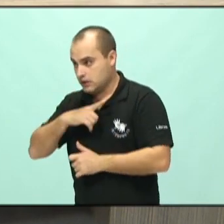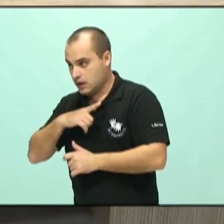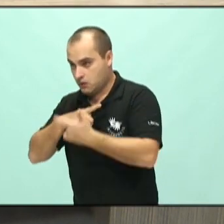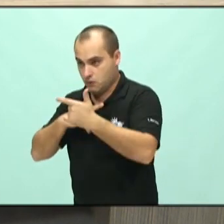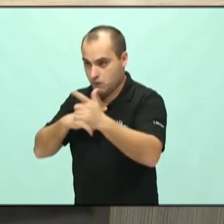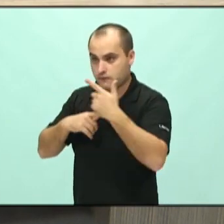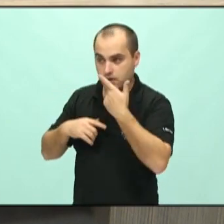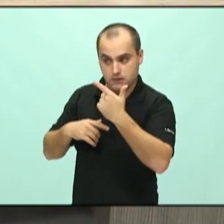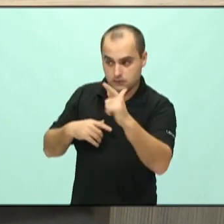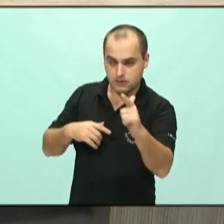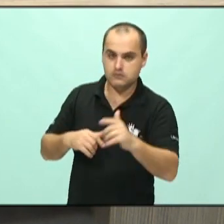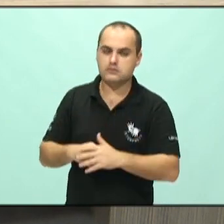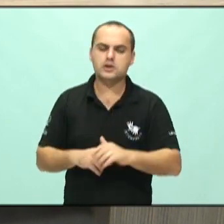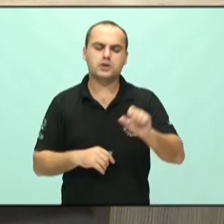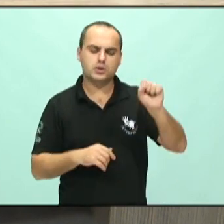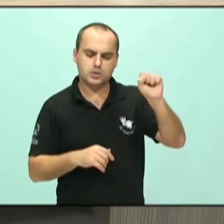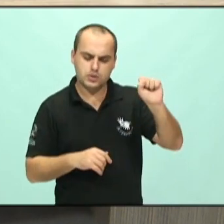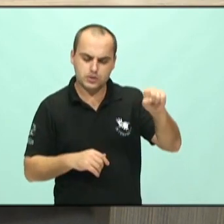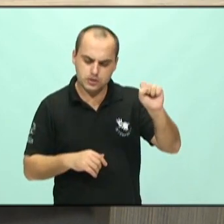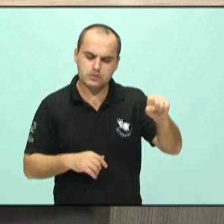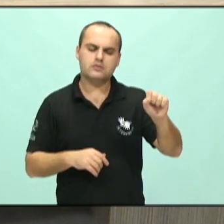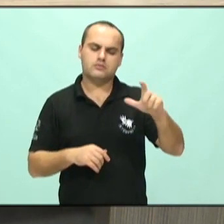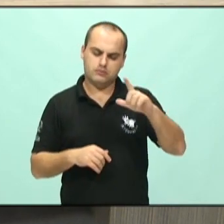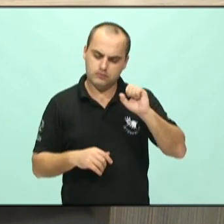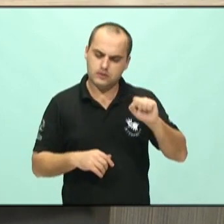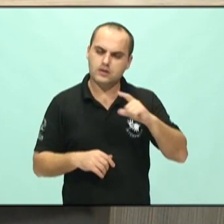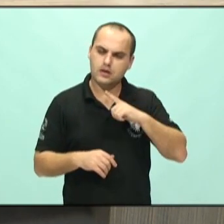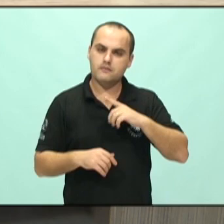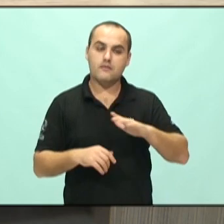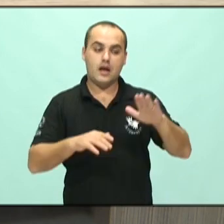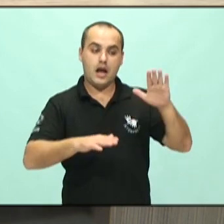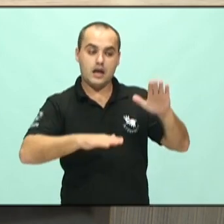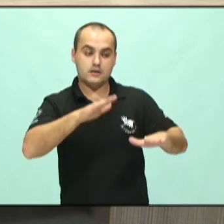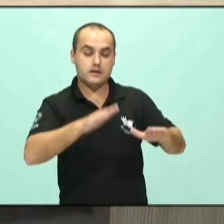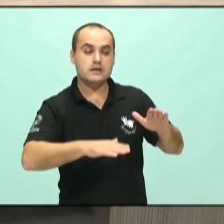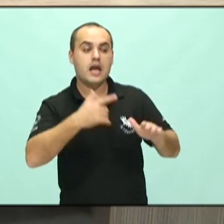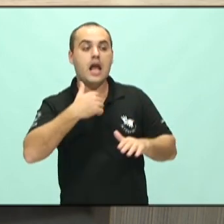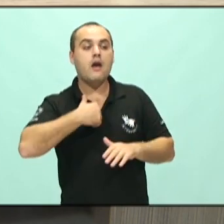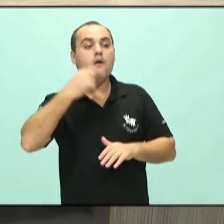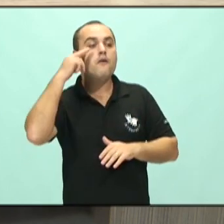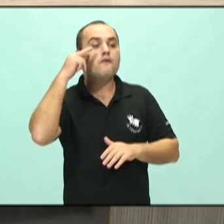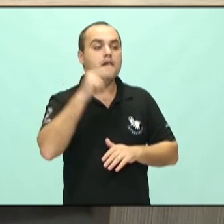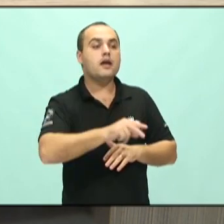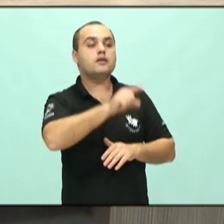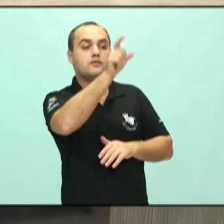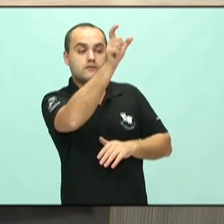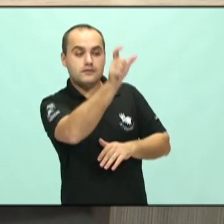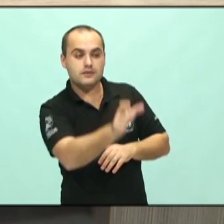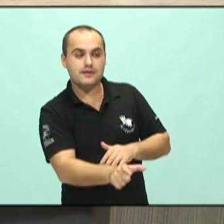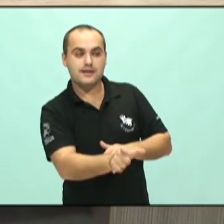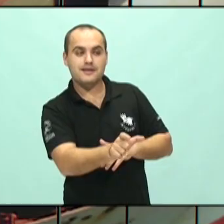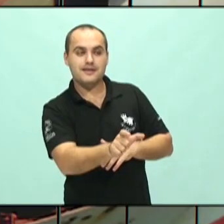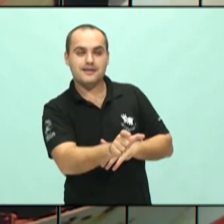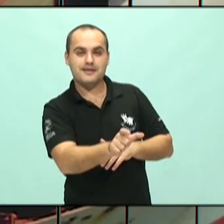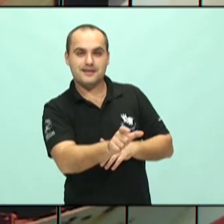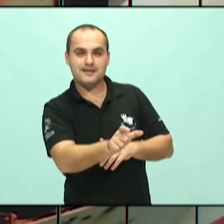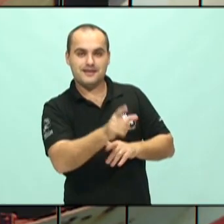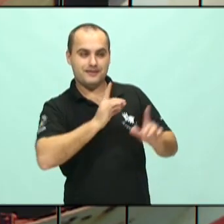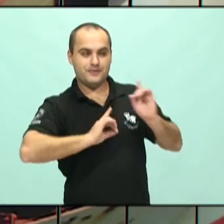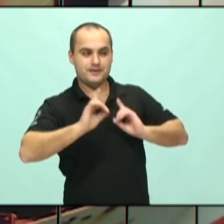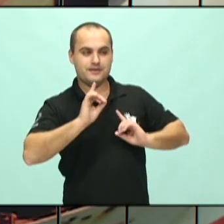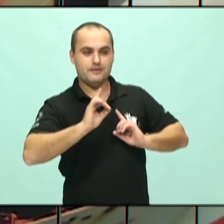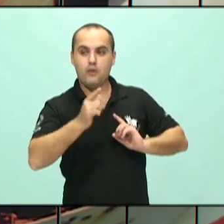estamos 100% do tempo julgando, né? Então, às vezes, você está depressivo ao meu ver e não ao ver do outro. Isso é bem interessante você tocar no assunto.